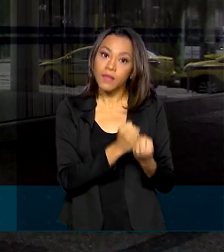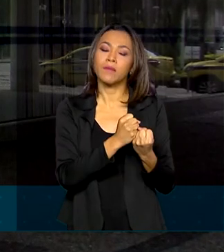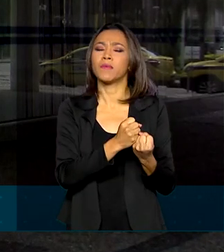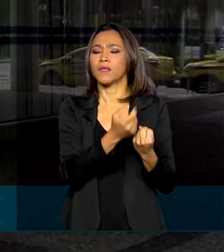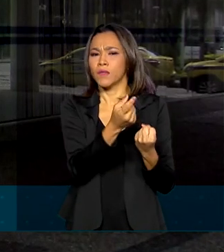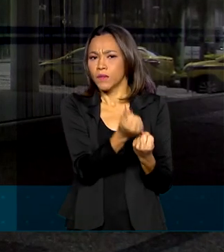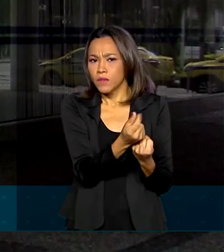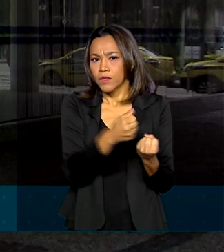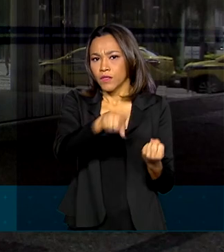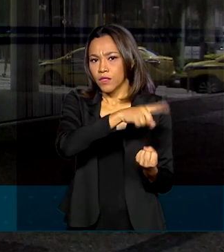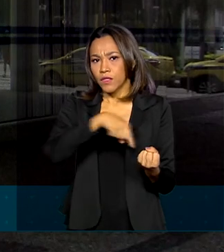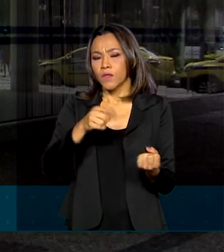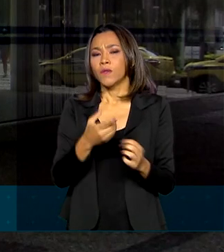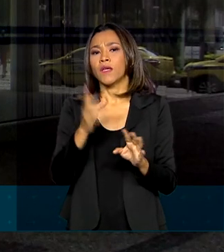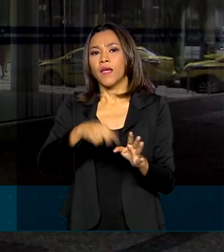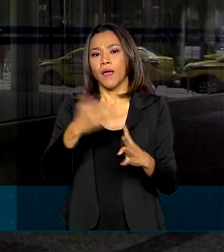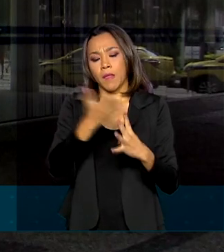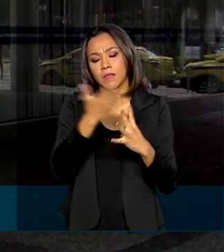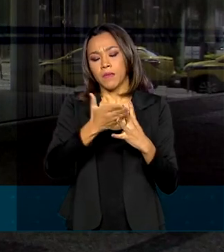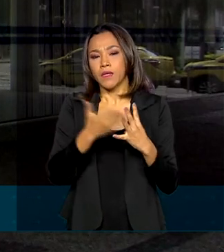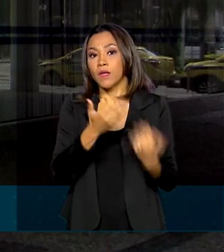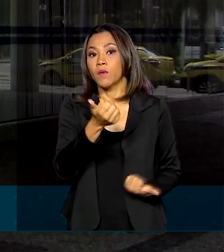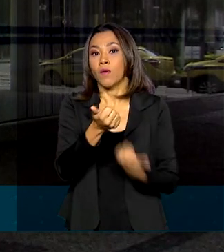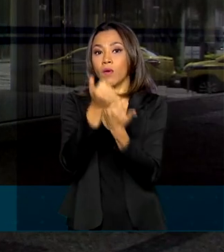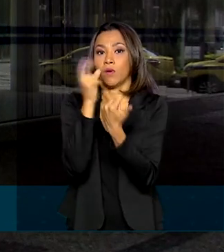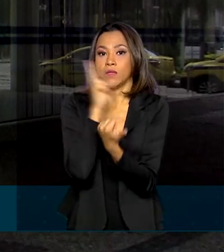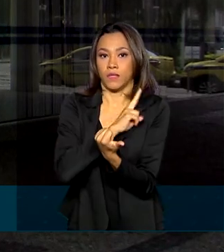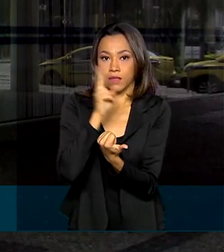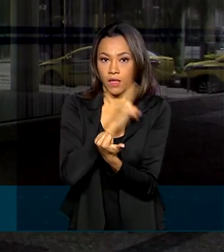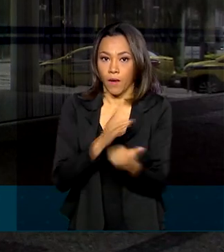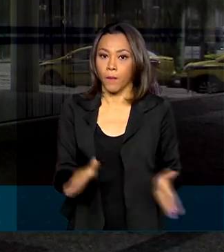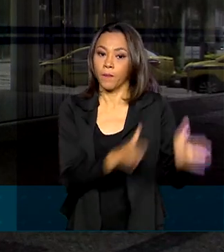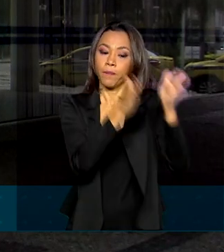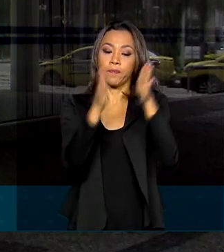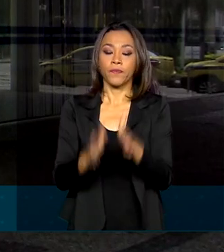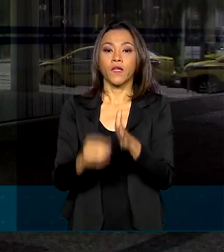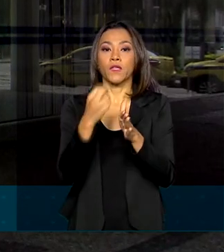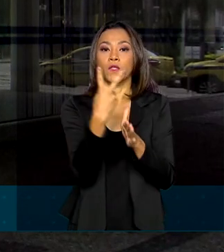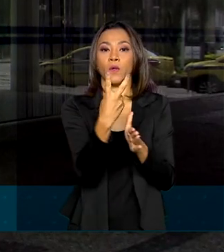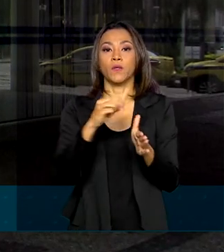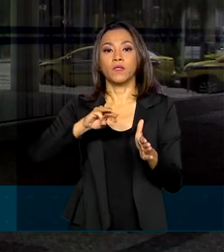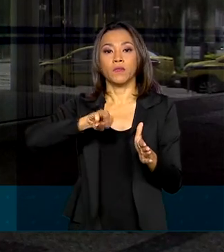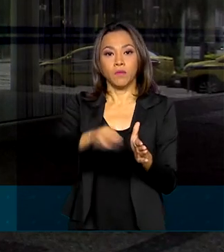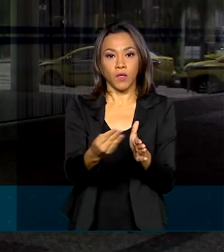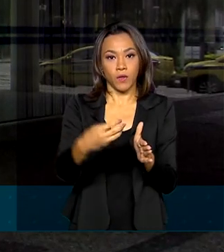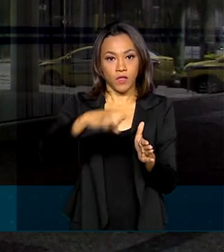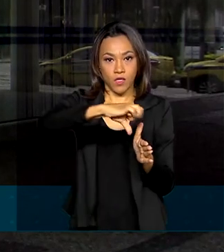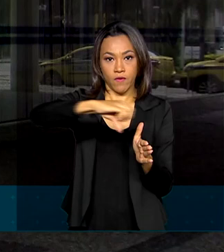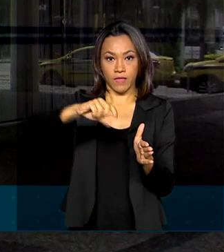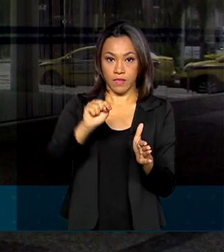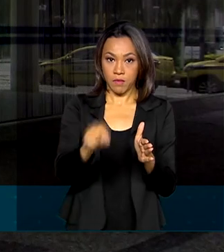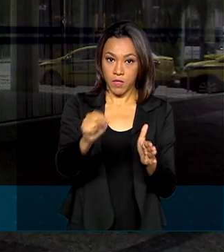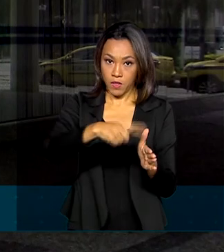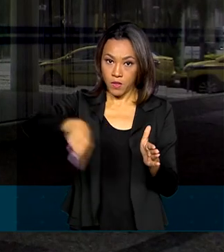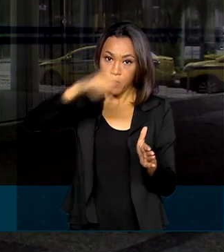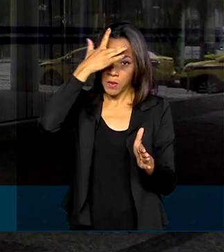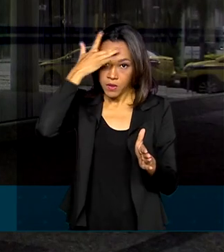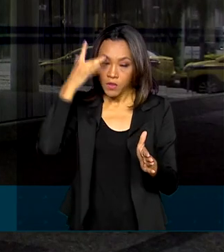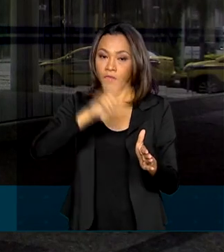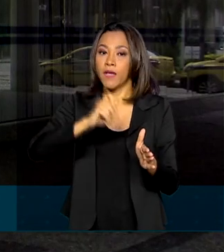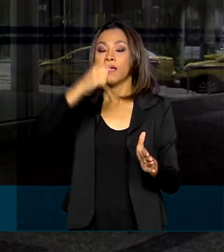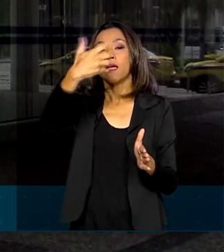referentes às parcelas do auxílio emergencial. E 2 milhões e 900 mil pessoas vão receber a segunda